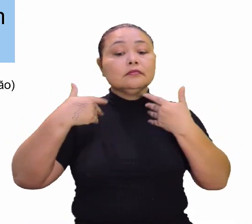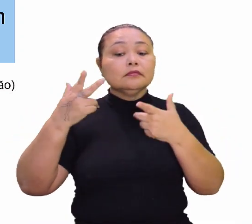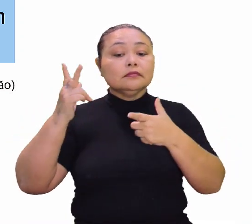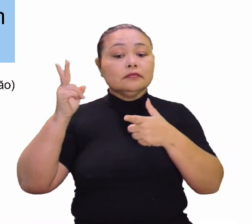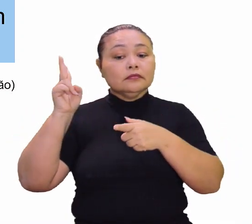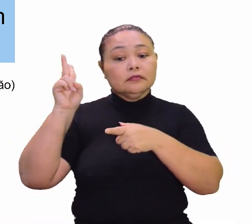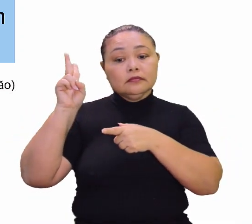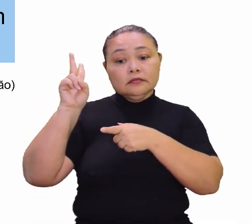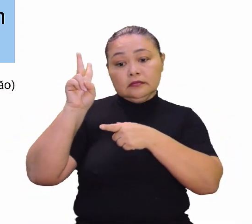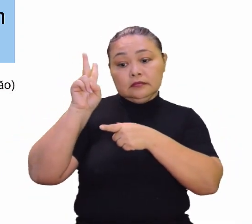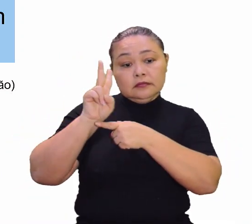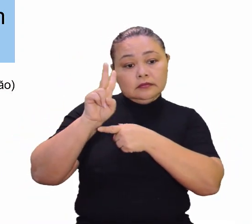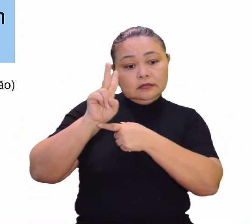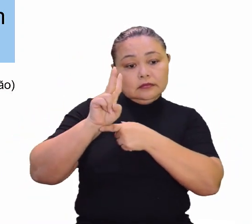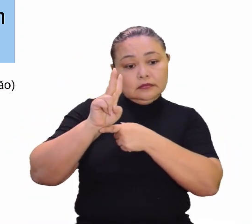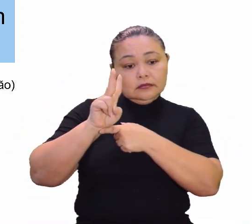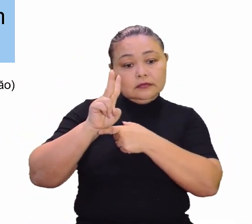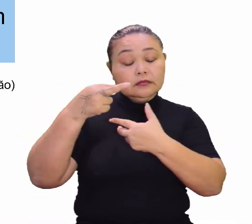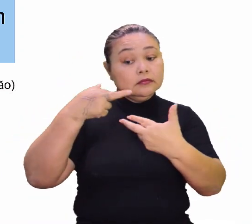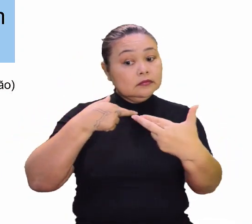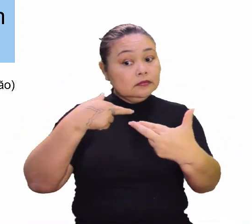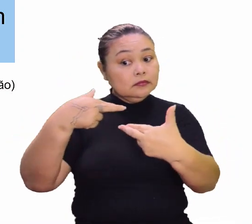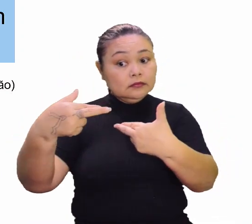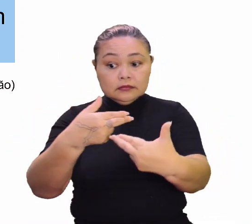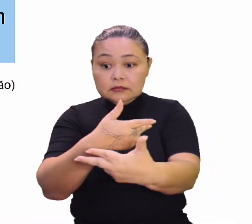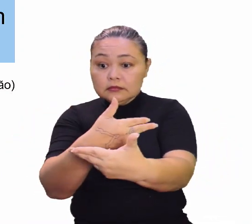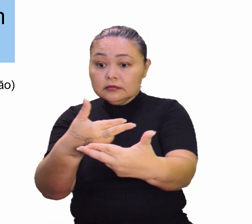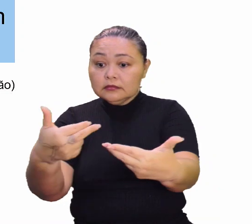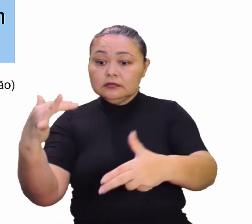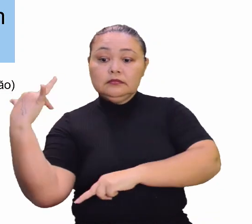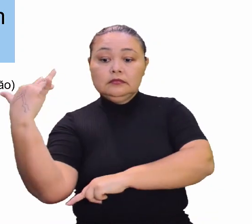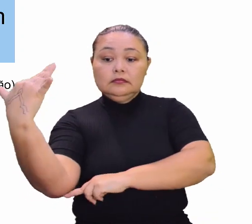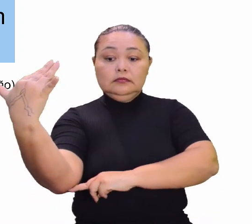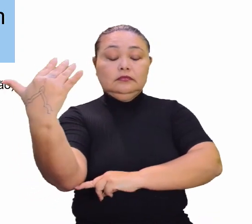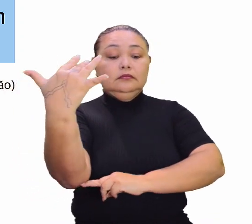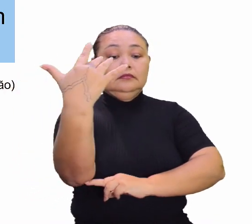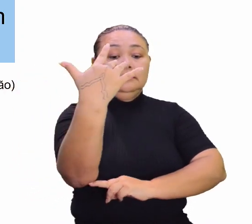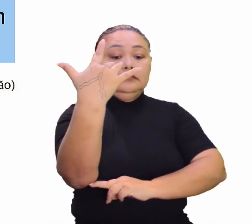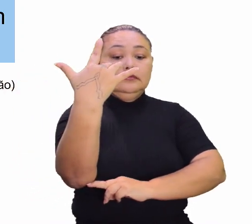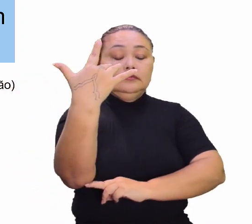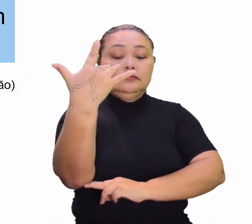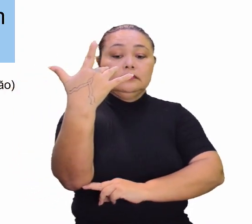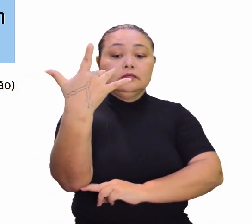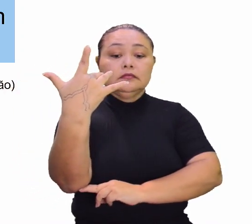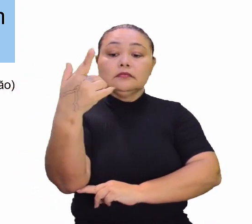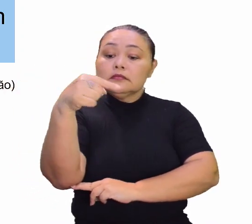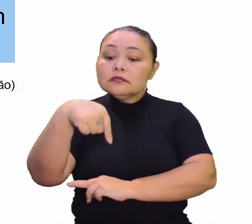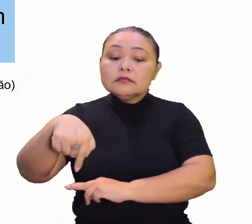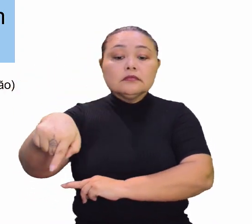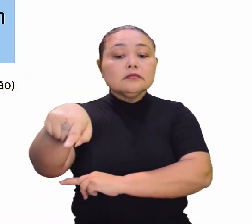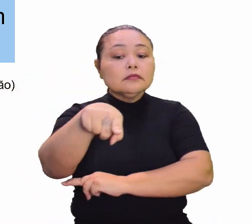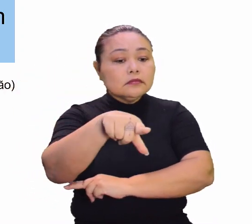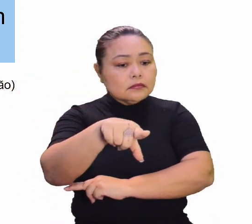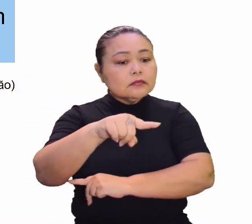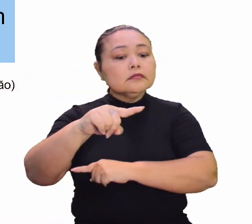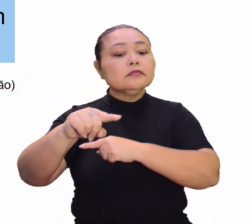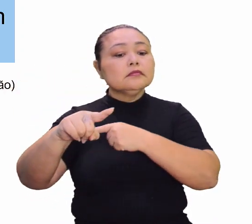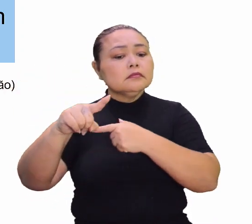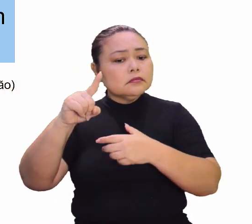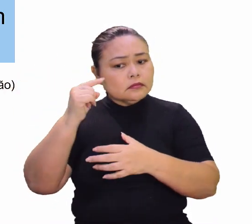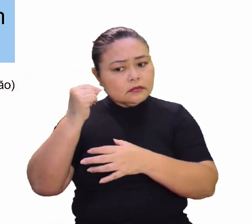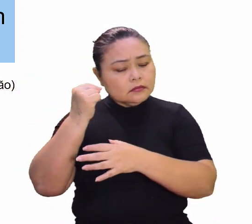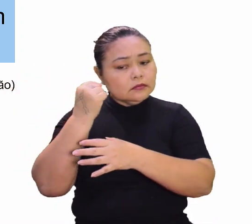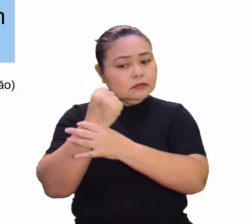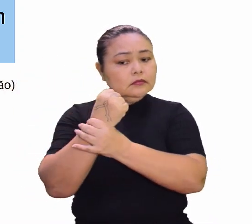forma a conservar os recursos naturais, para que eles sejam